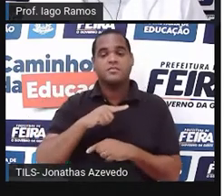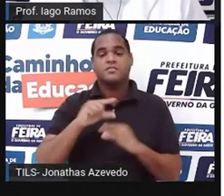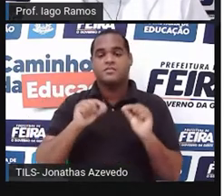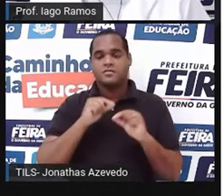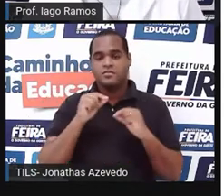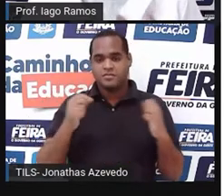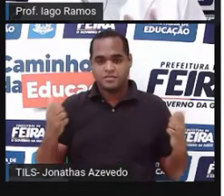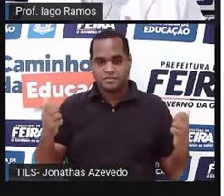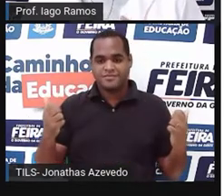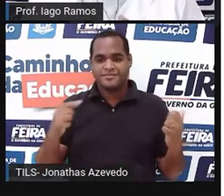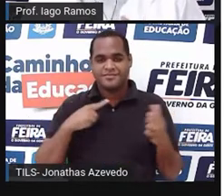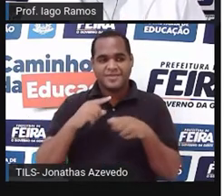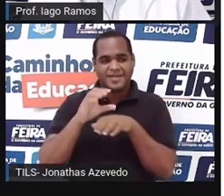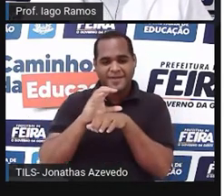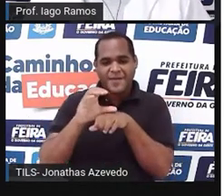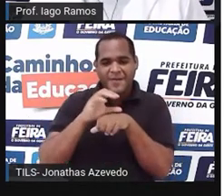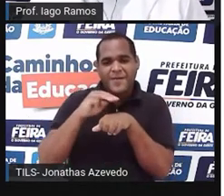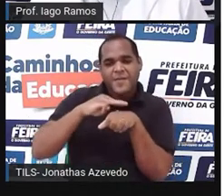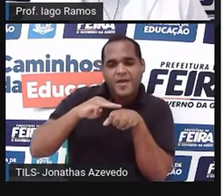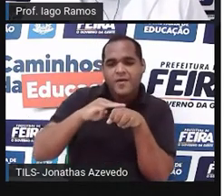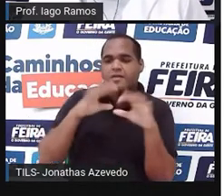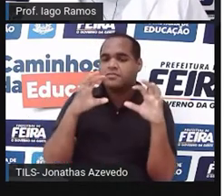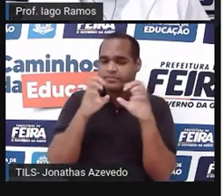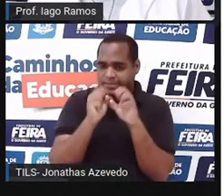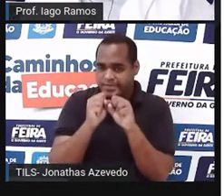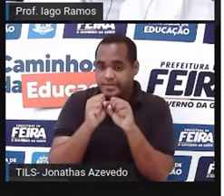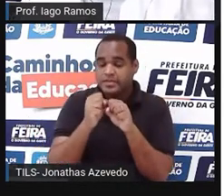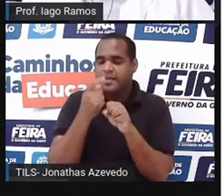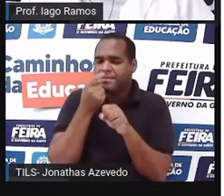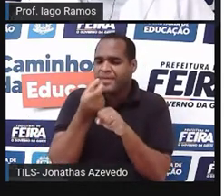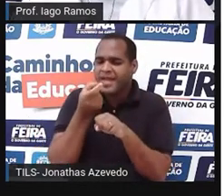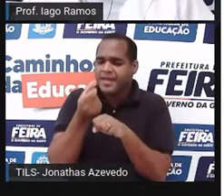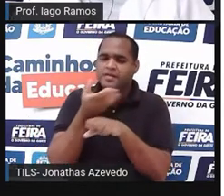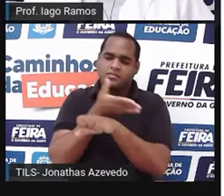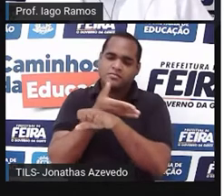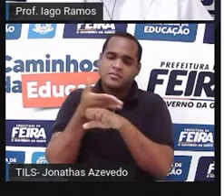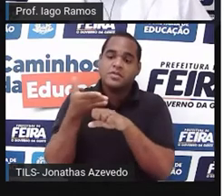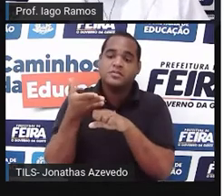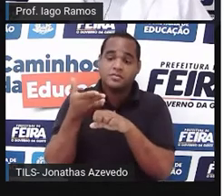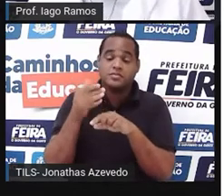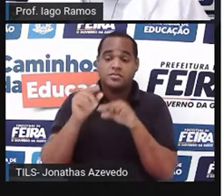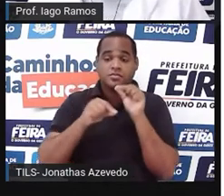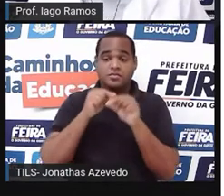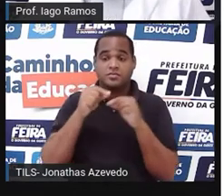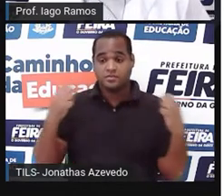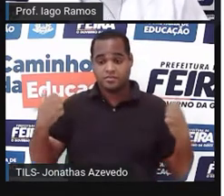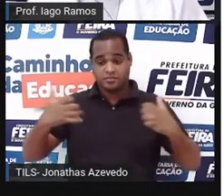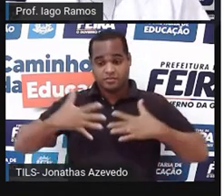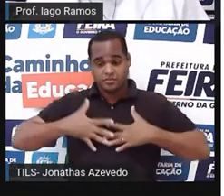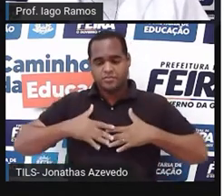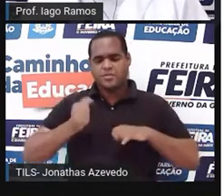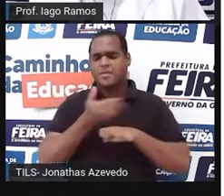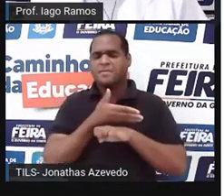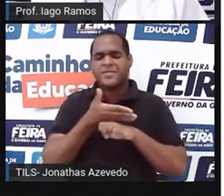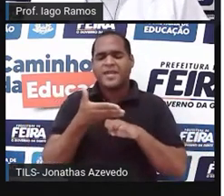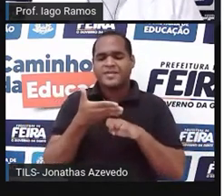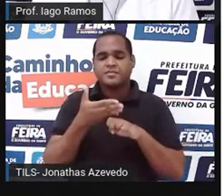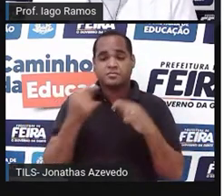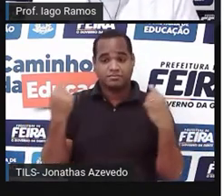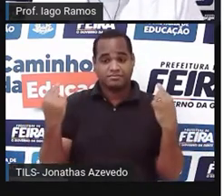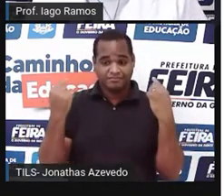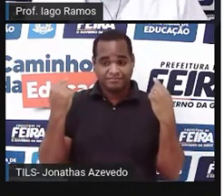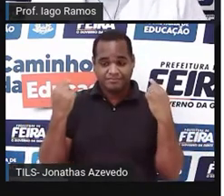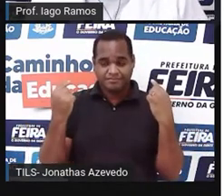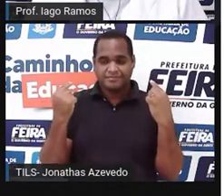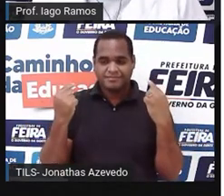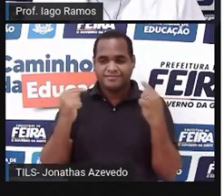uma camisa marrom bem clara, mais próxima do branco, por cima, um jaleco branco, atrás de mim, o